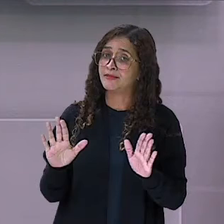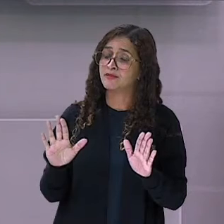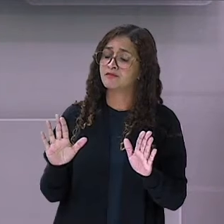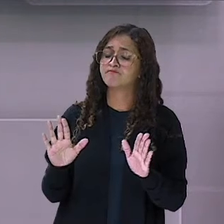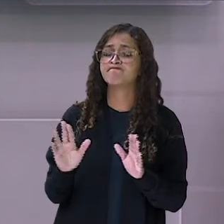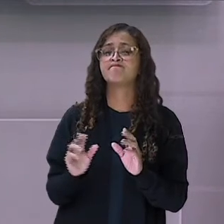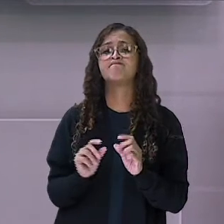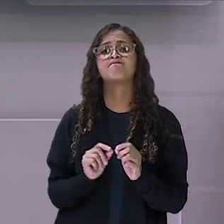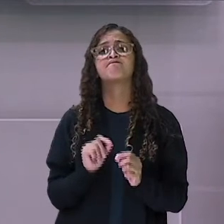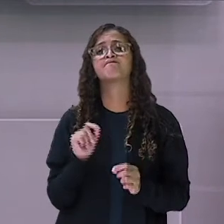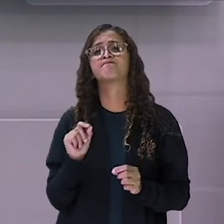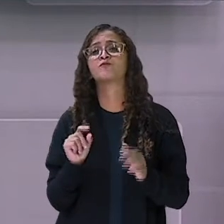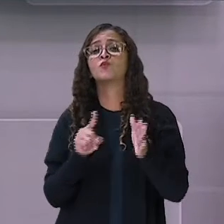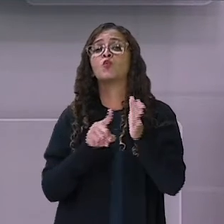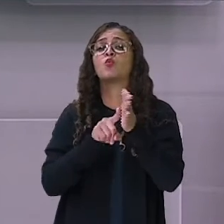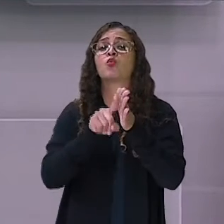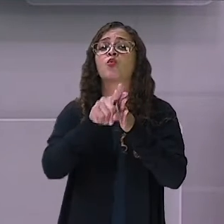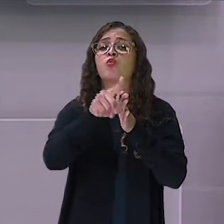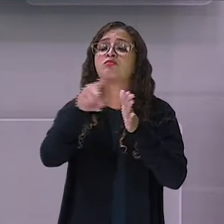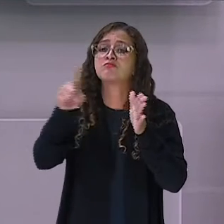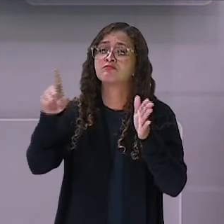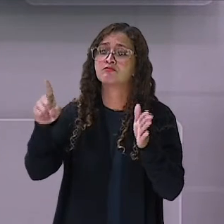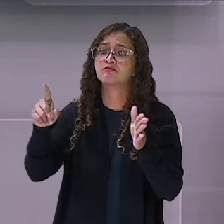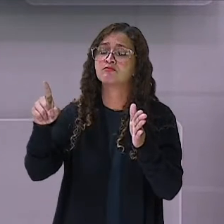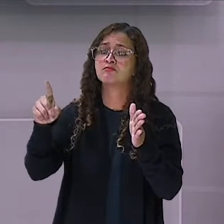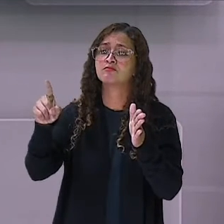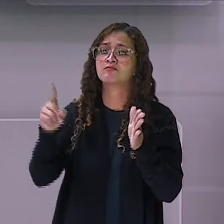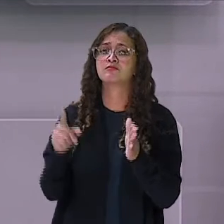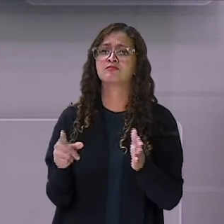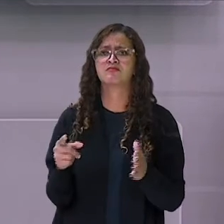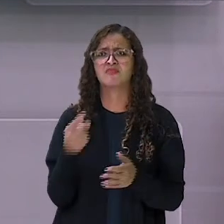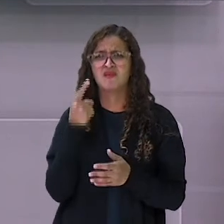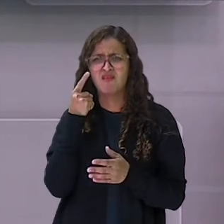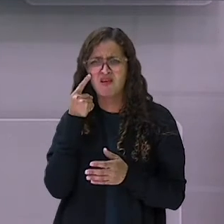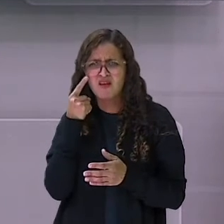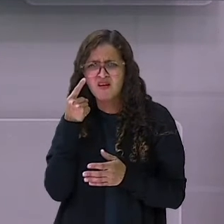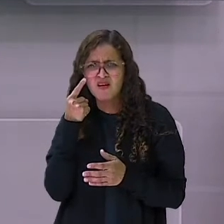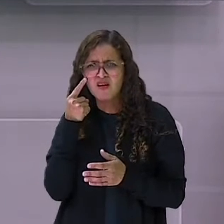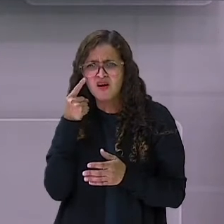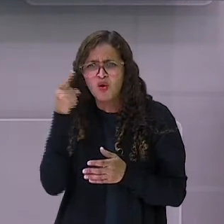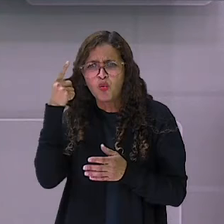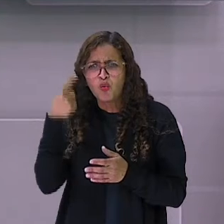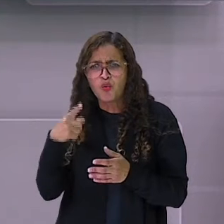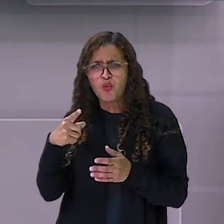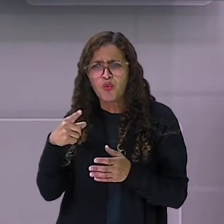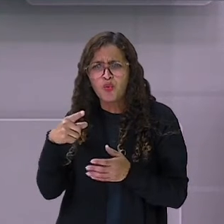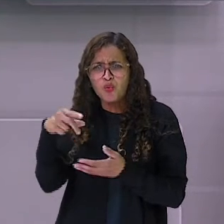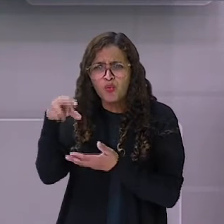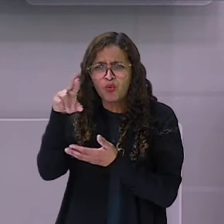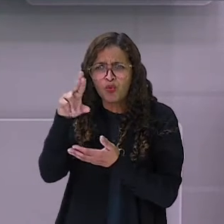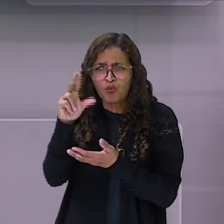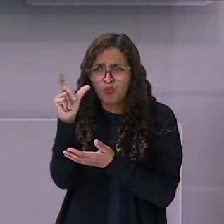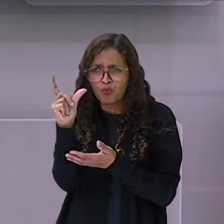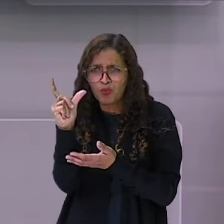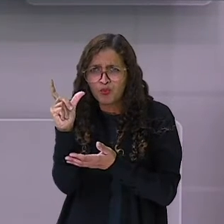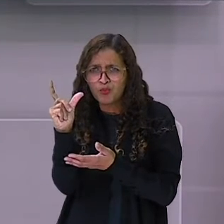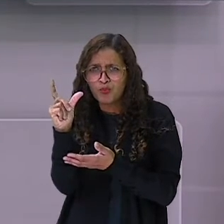uma coisa. Será que nós conseguimos pegar um pedaço da palavra rato,